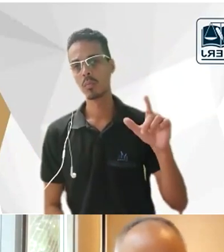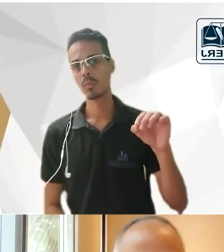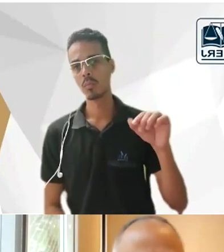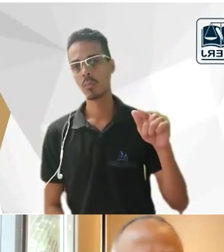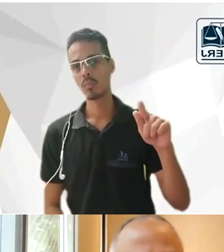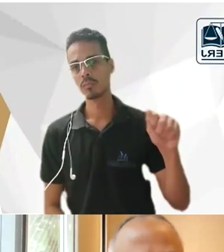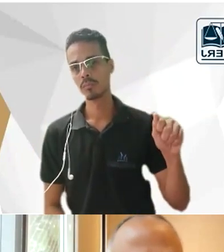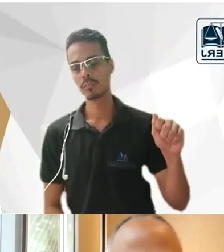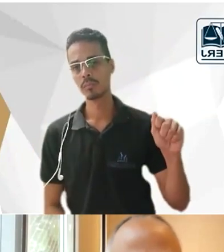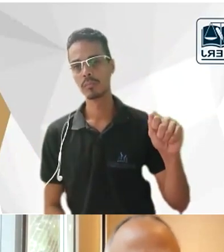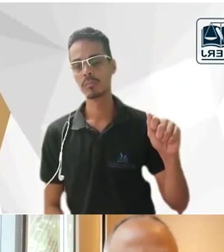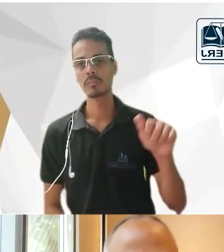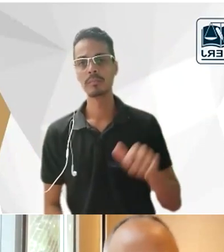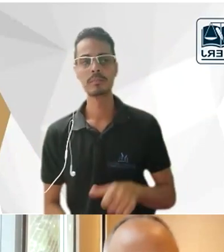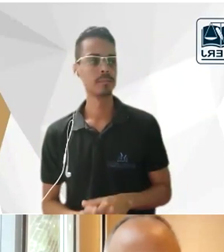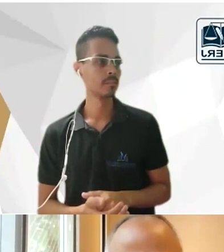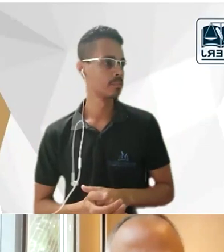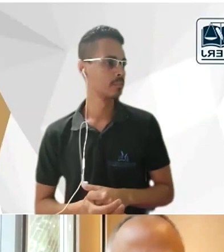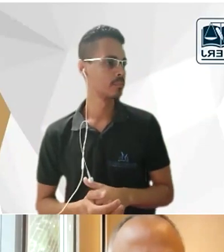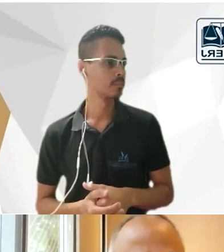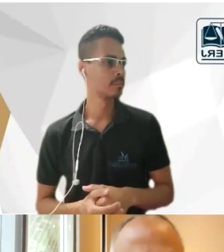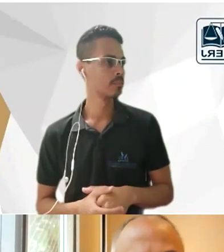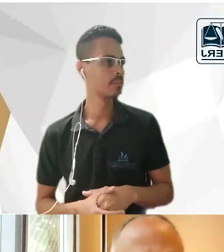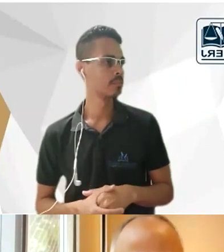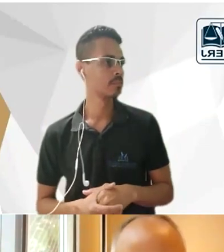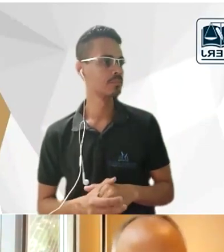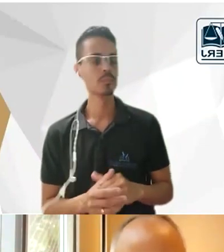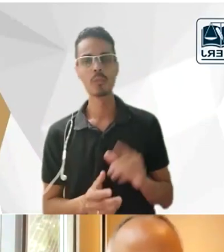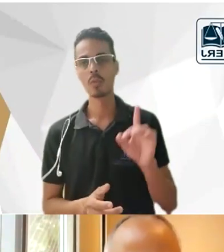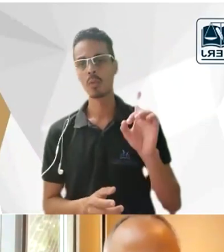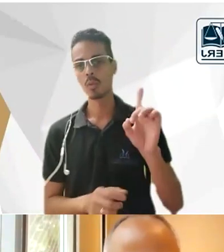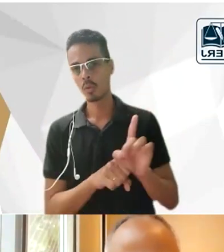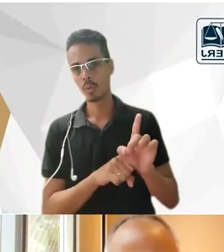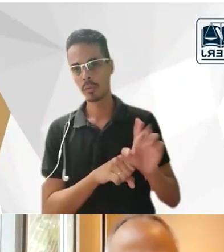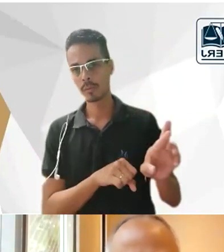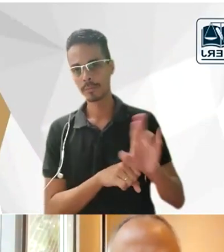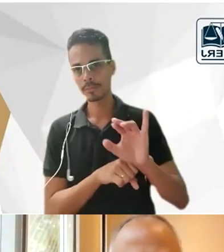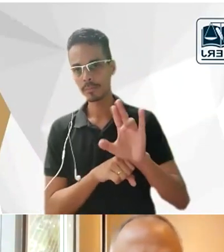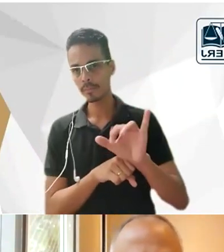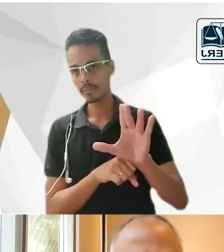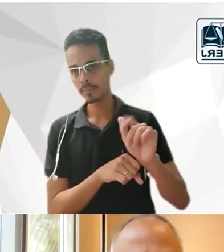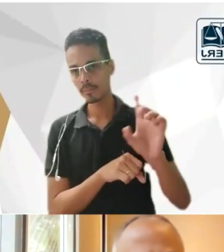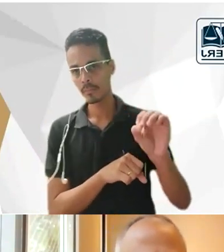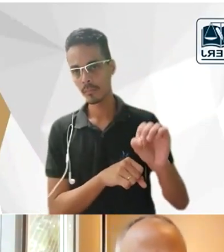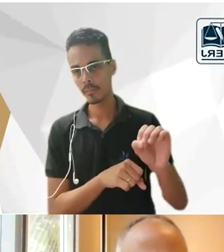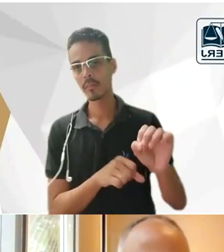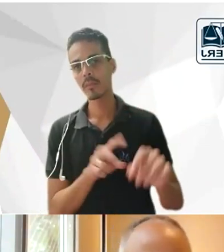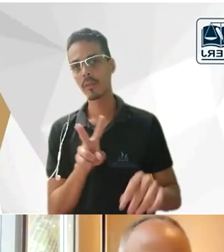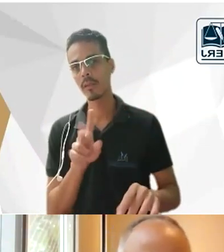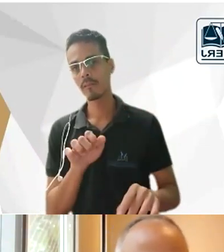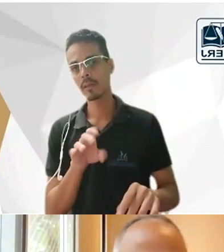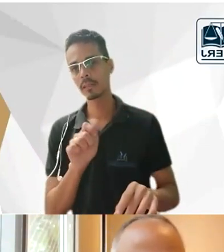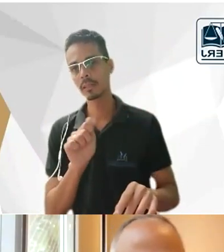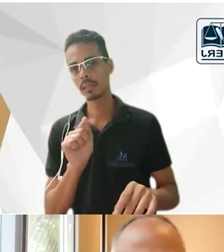fazendo algumas ponderações do Ricardo e do Dr. Wenceslau vou ler também a pergunta no chat para que depois